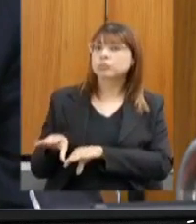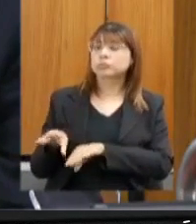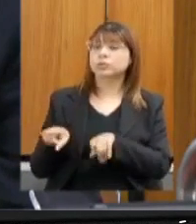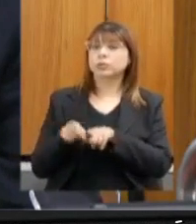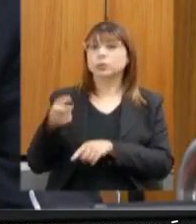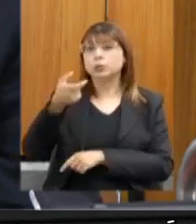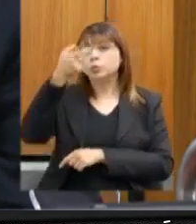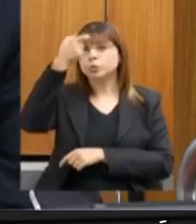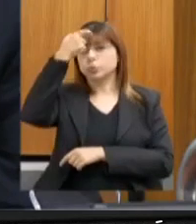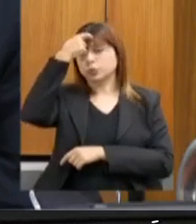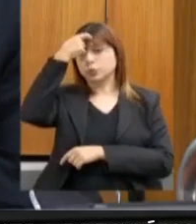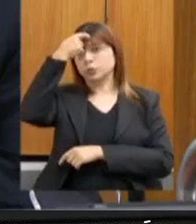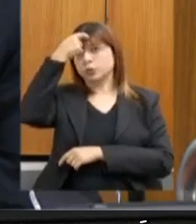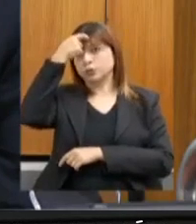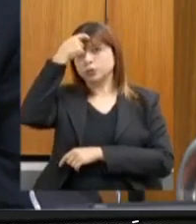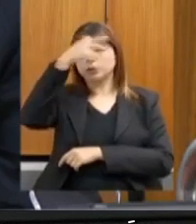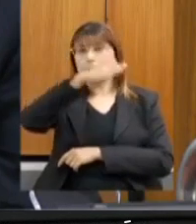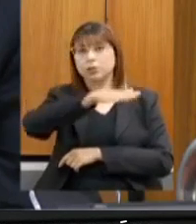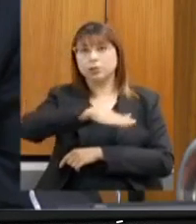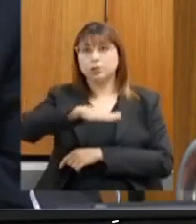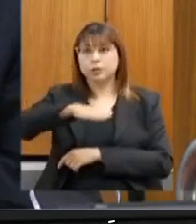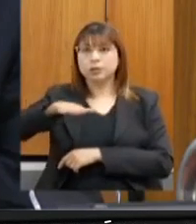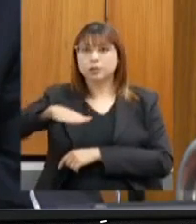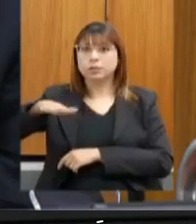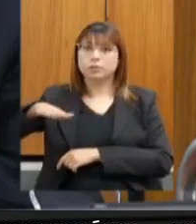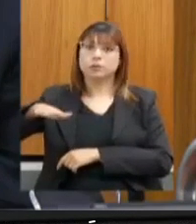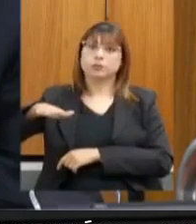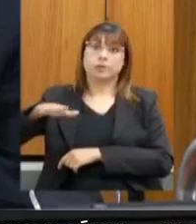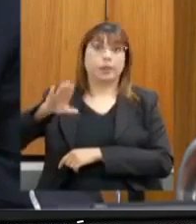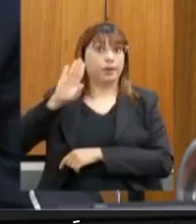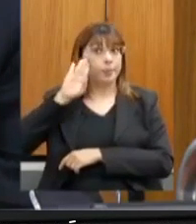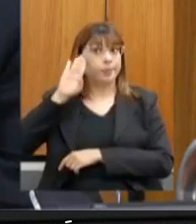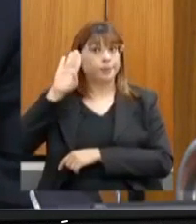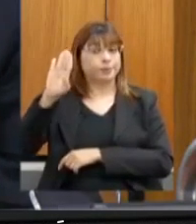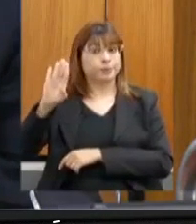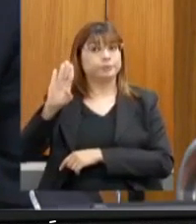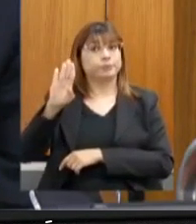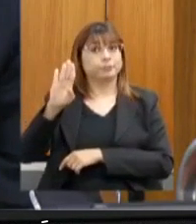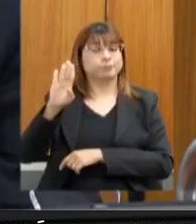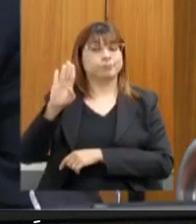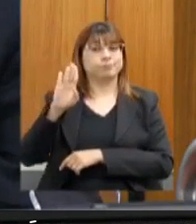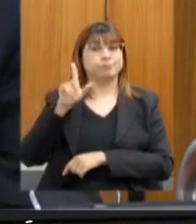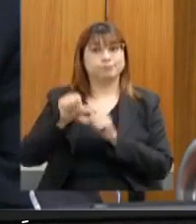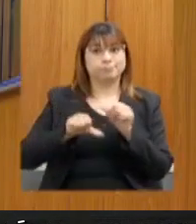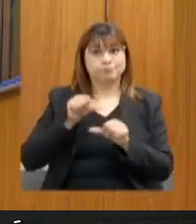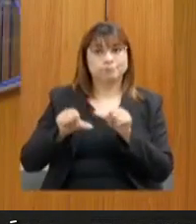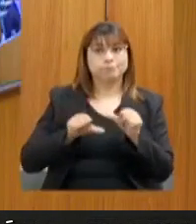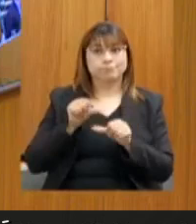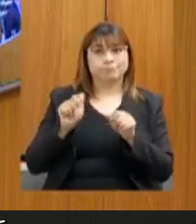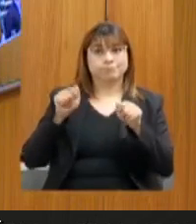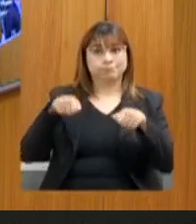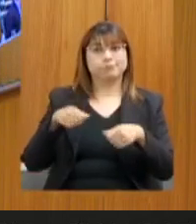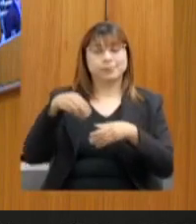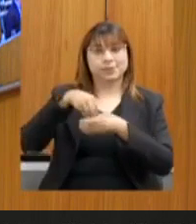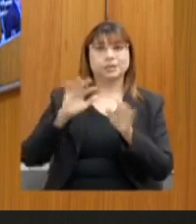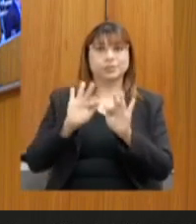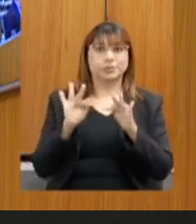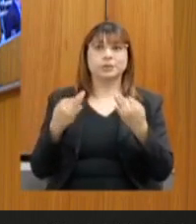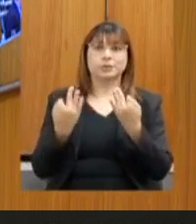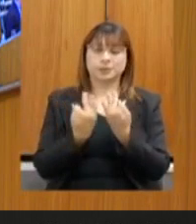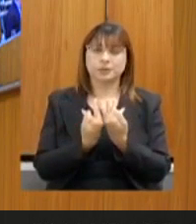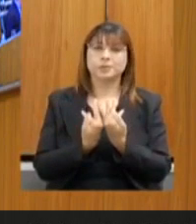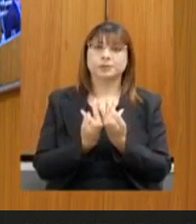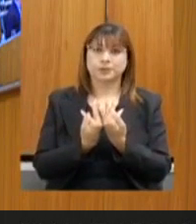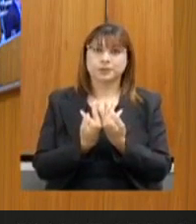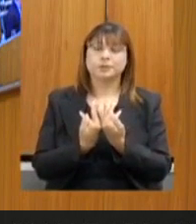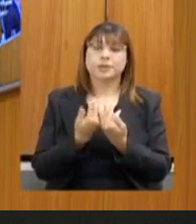consciência da nossa criança, que é o principal vetor de transformação dentro da família, dessa importante causa,